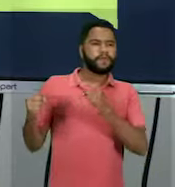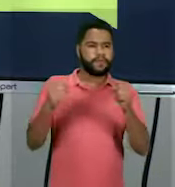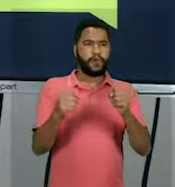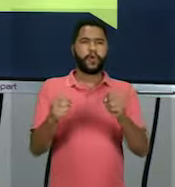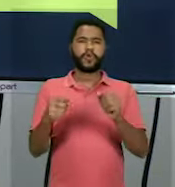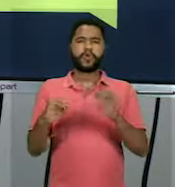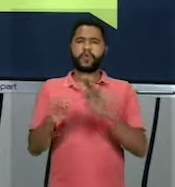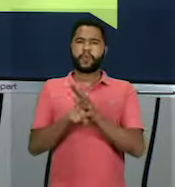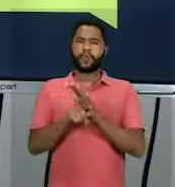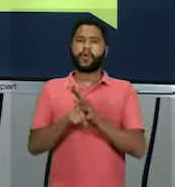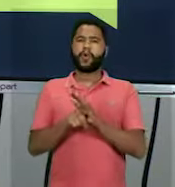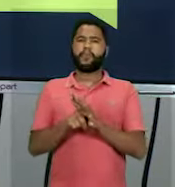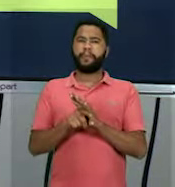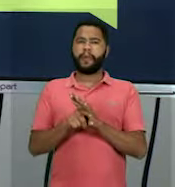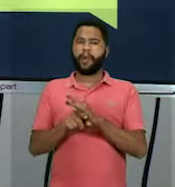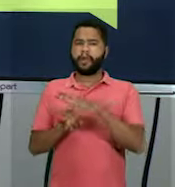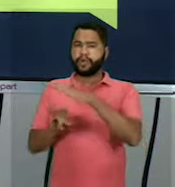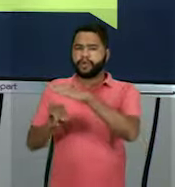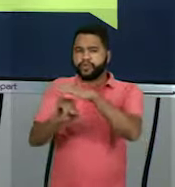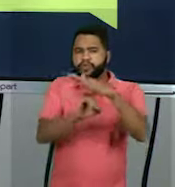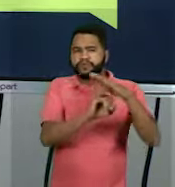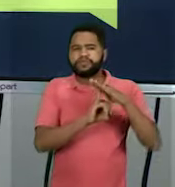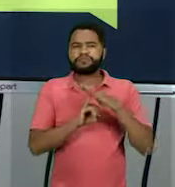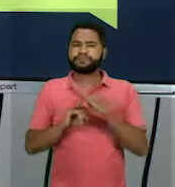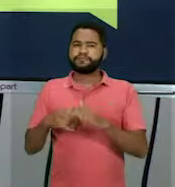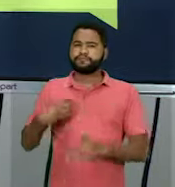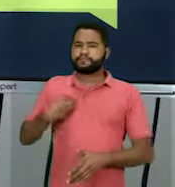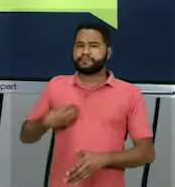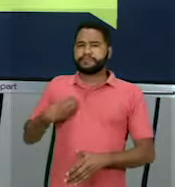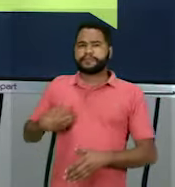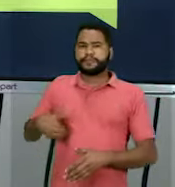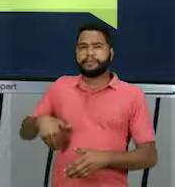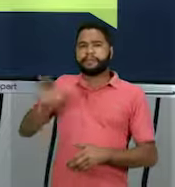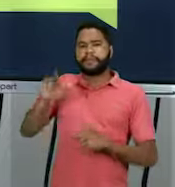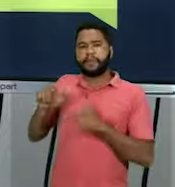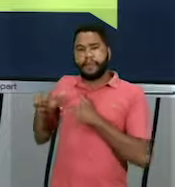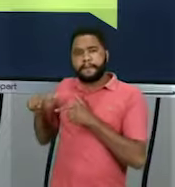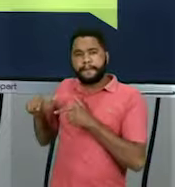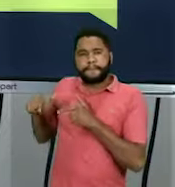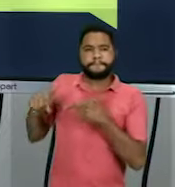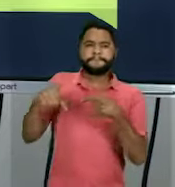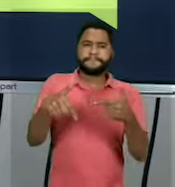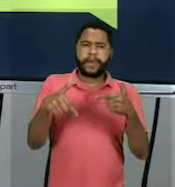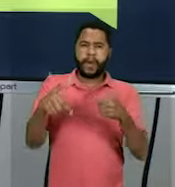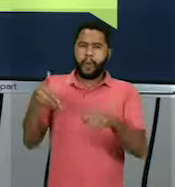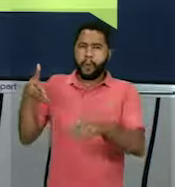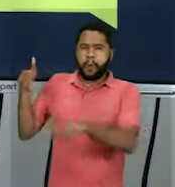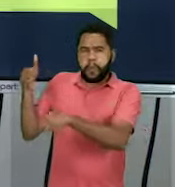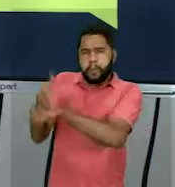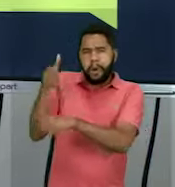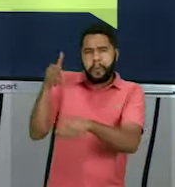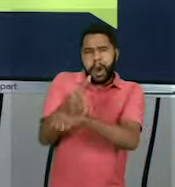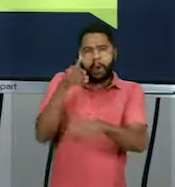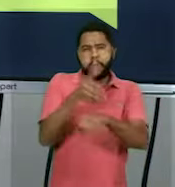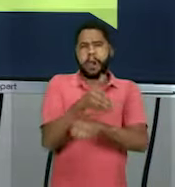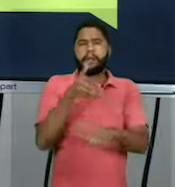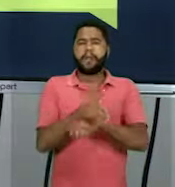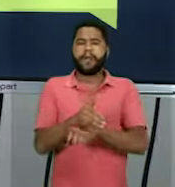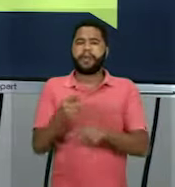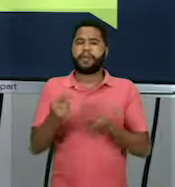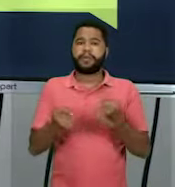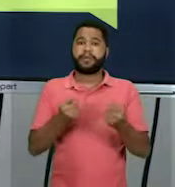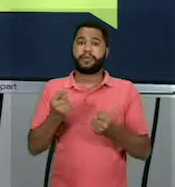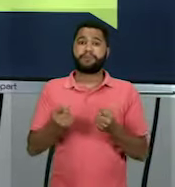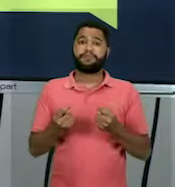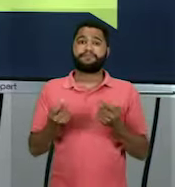instituições já, né, que envolvem uma participação mais ativa do Estado, uma intervenção do Estado na economia,